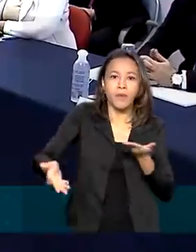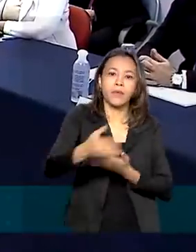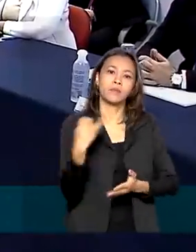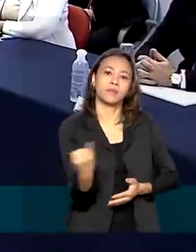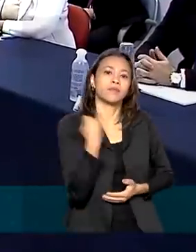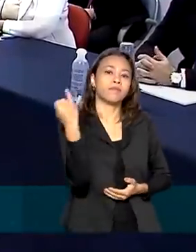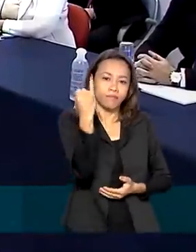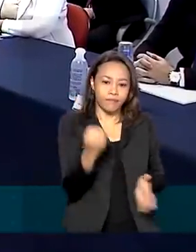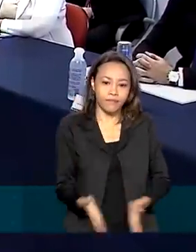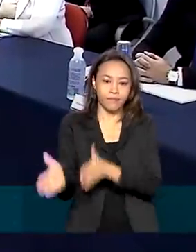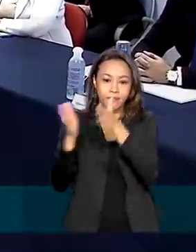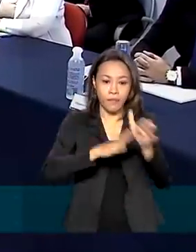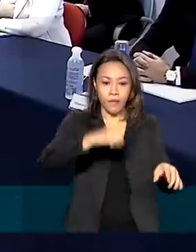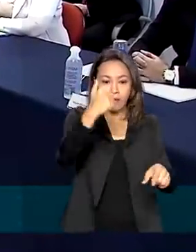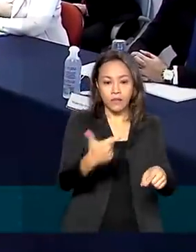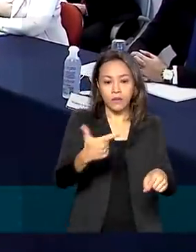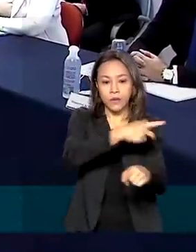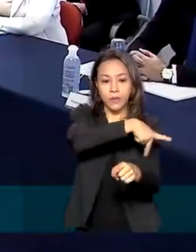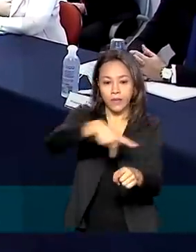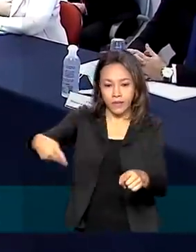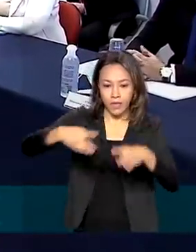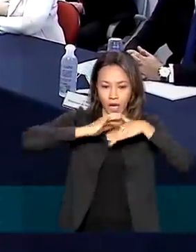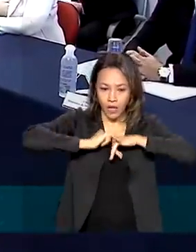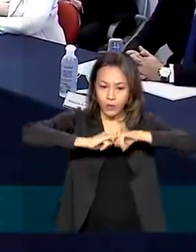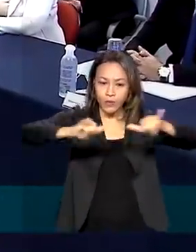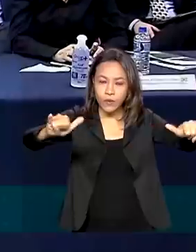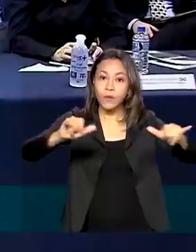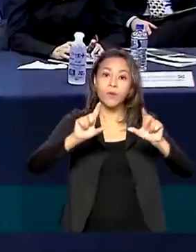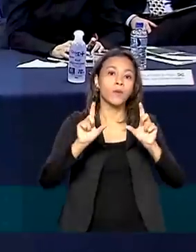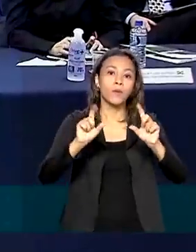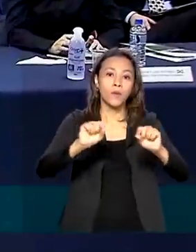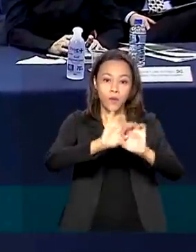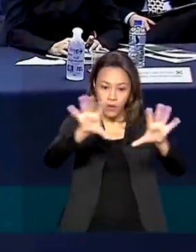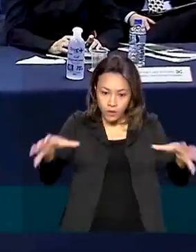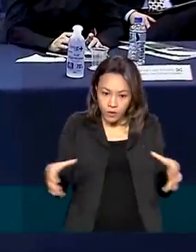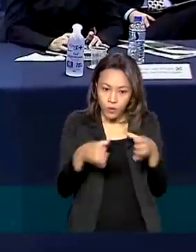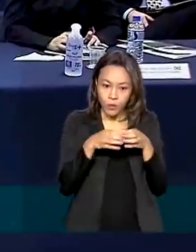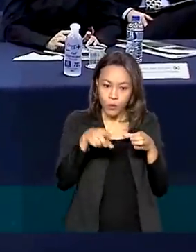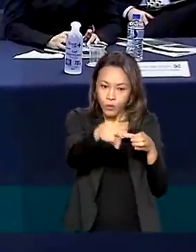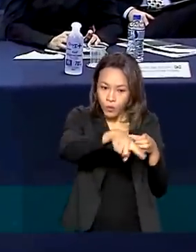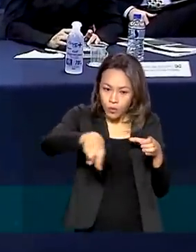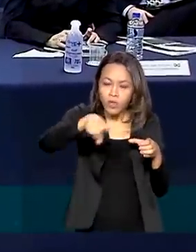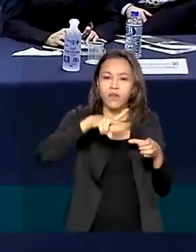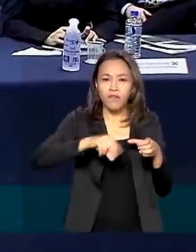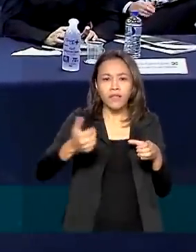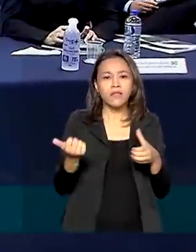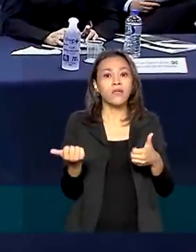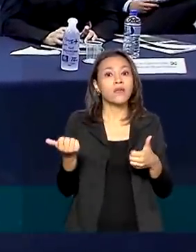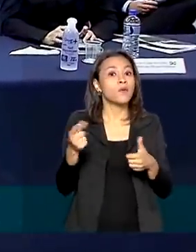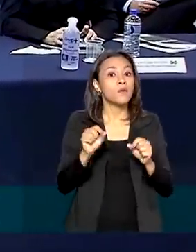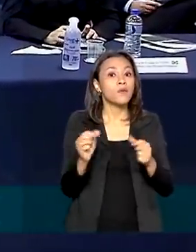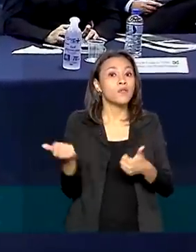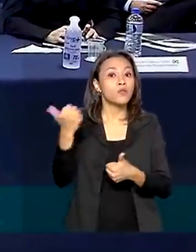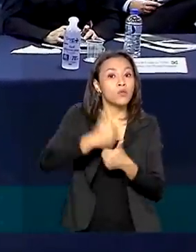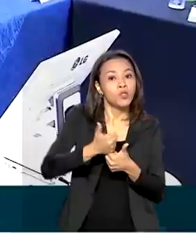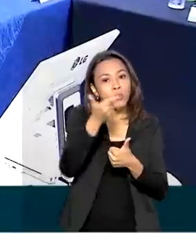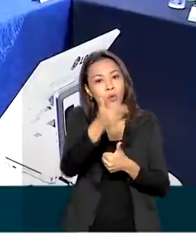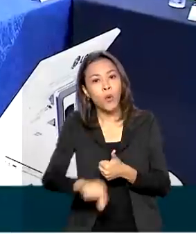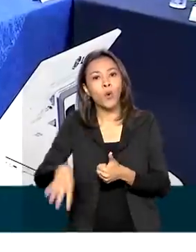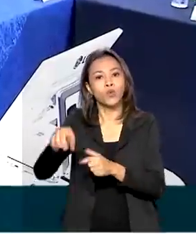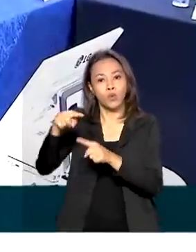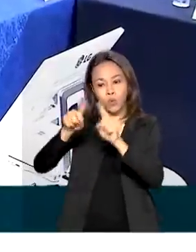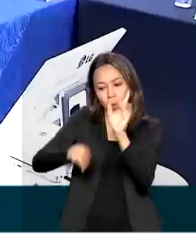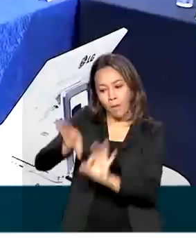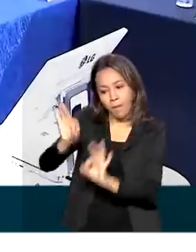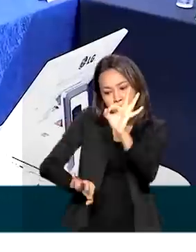-presidente anunciou ao colegiado que a Operação Verde Brasil 2 deve ser substituída pelo Plano Amazônia, que prevê